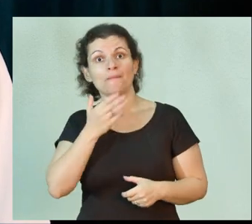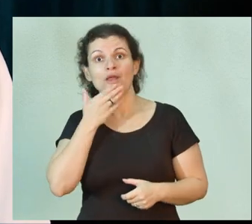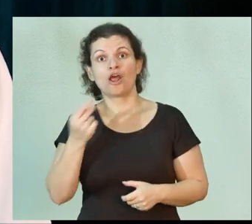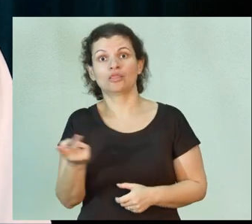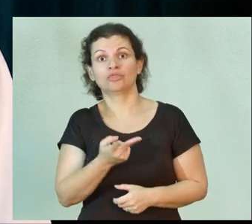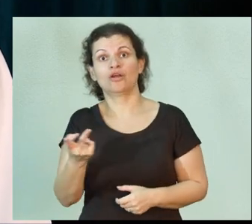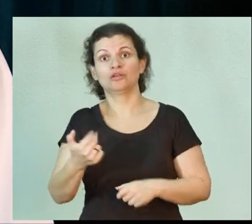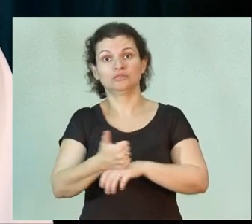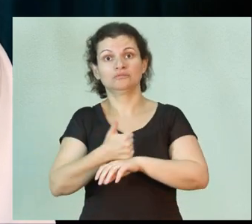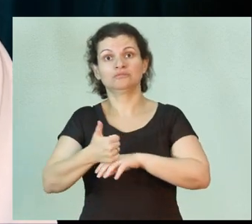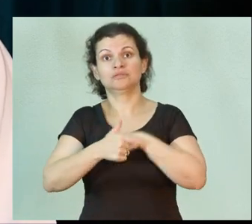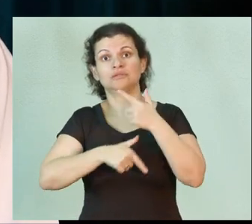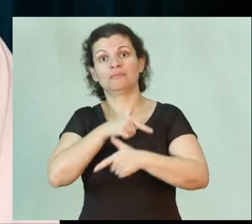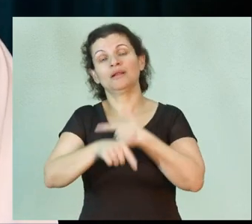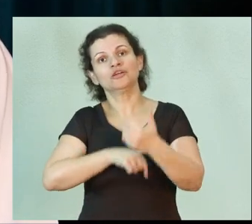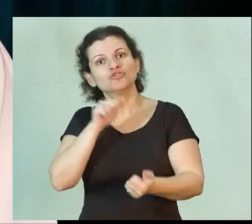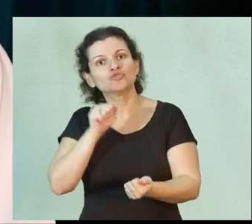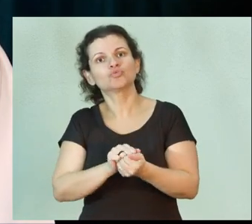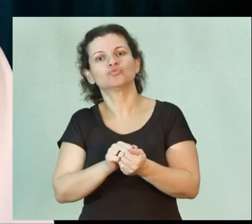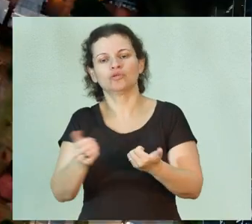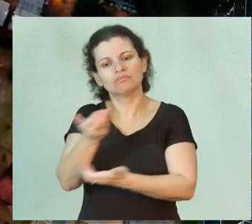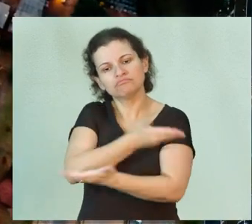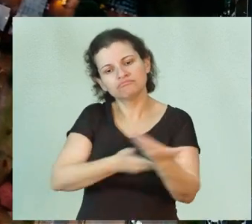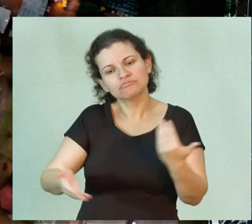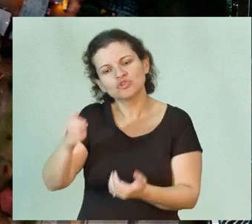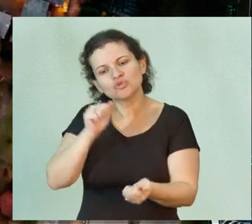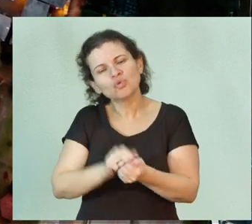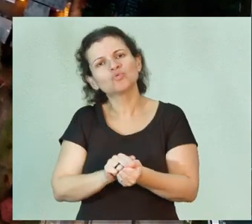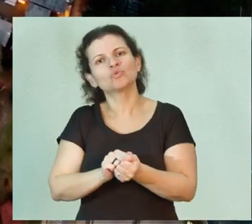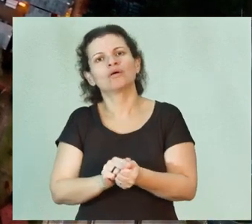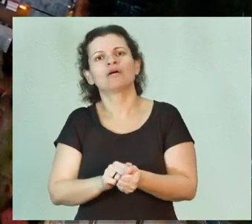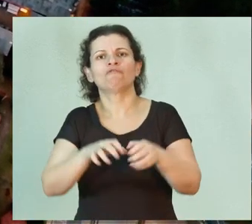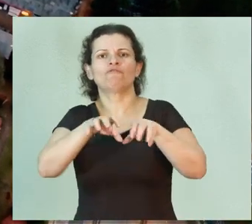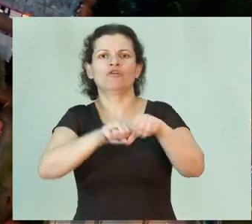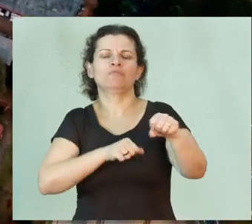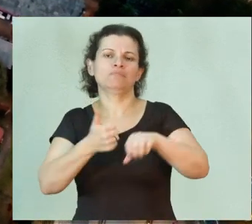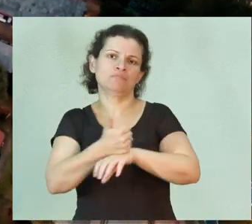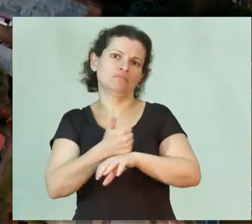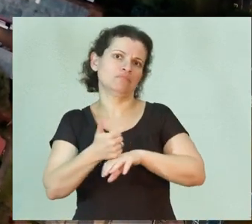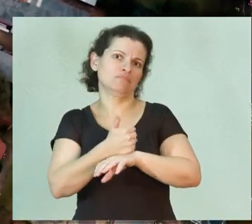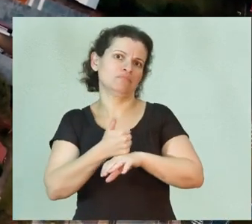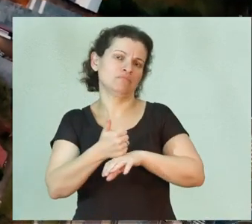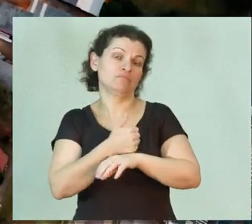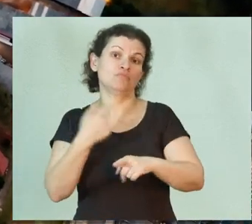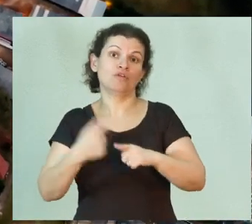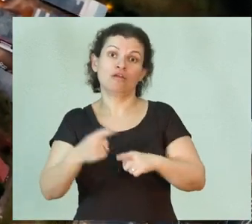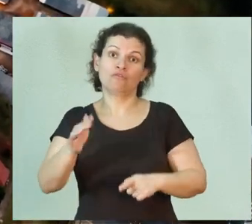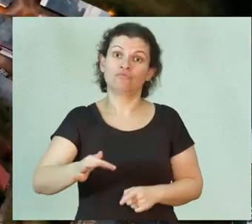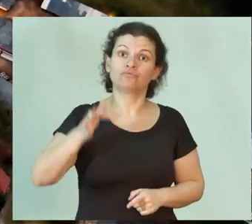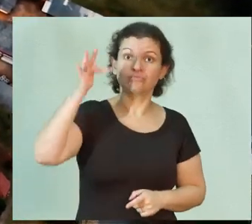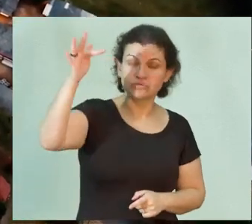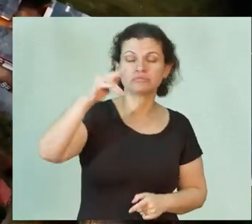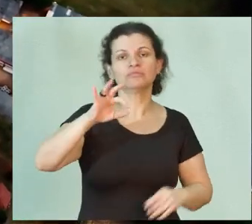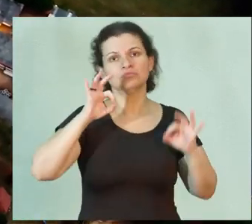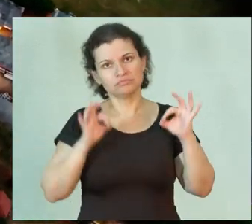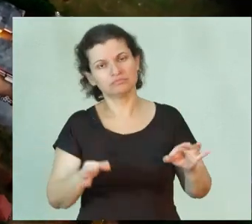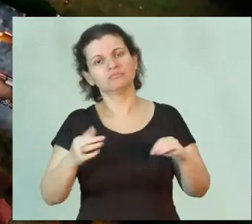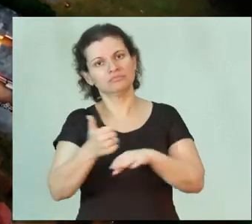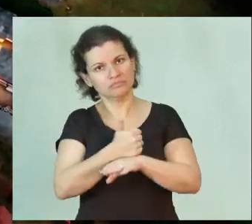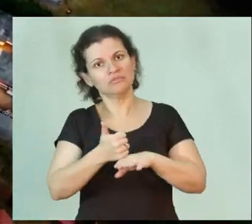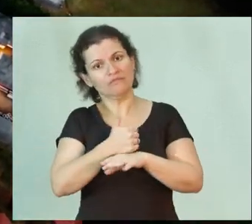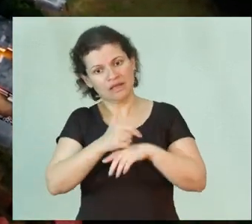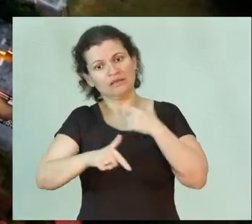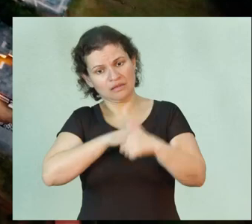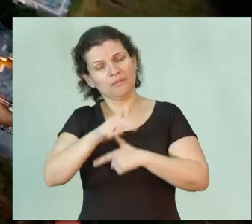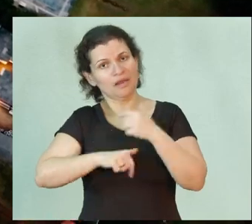ter os dois profissionais trabalhando junto, interagindo junto, desde a sua formação profissional, haja visto que no futuro certamente são profissionais que irão